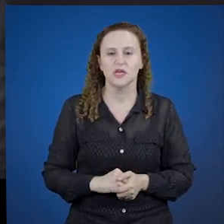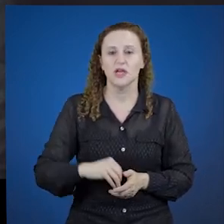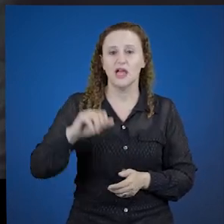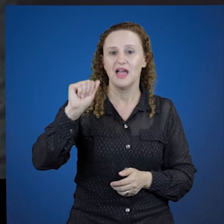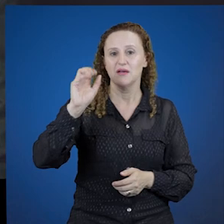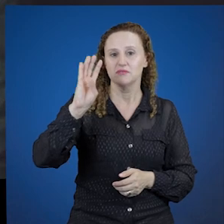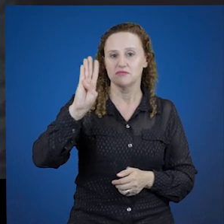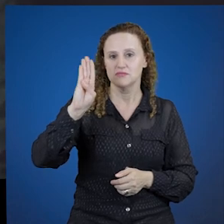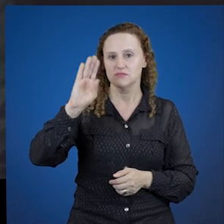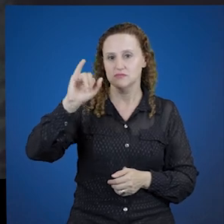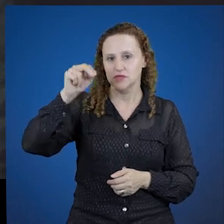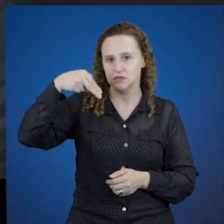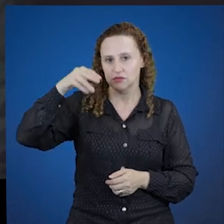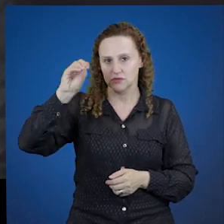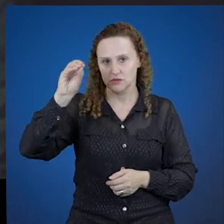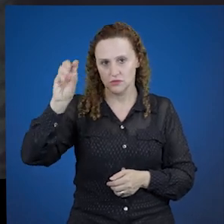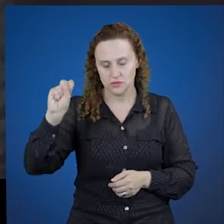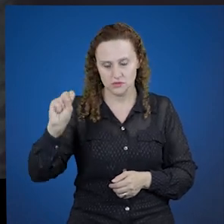abimos,